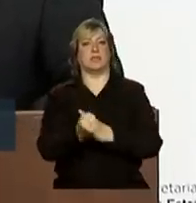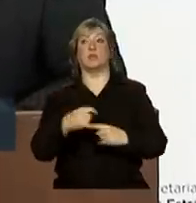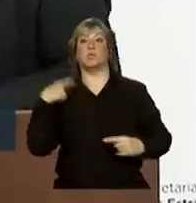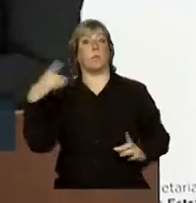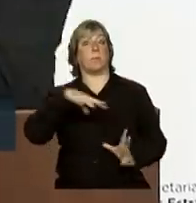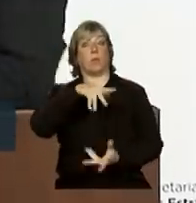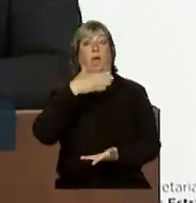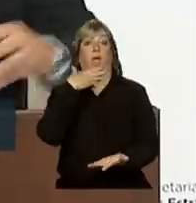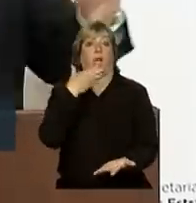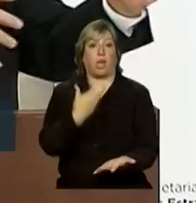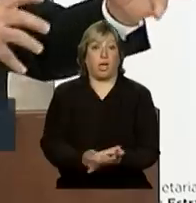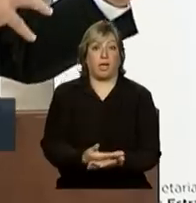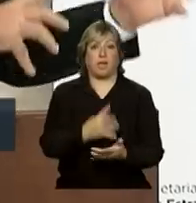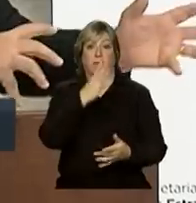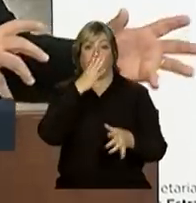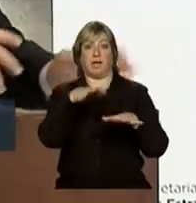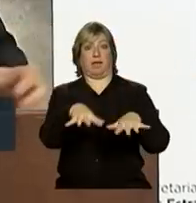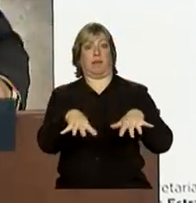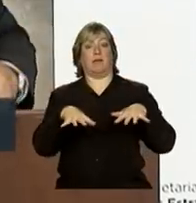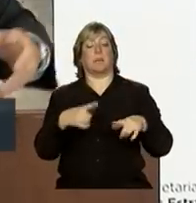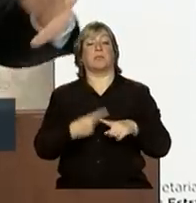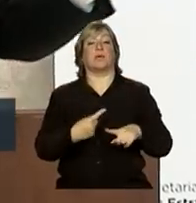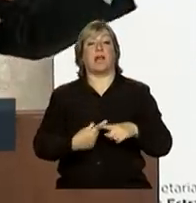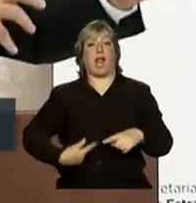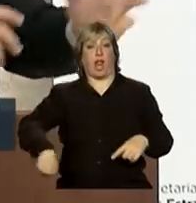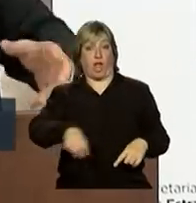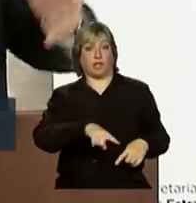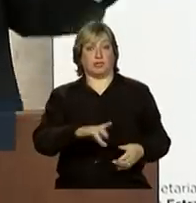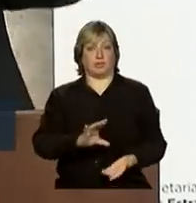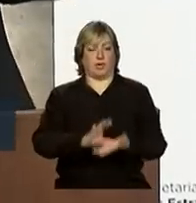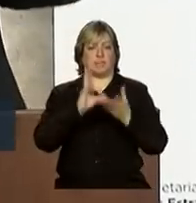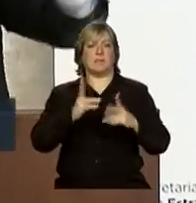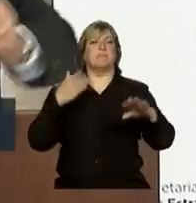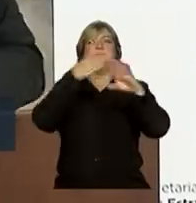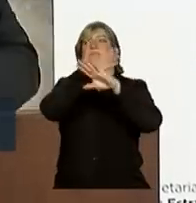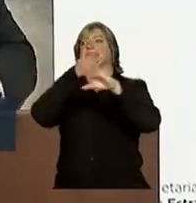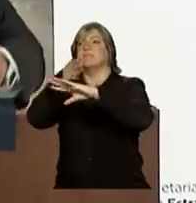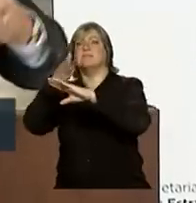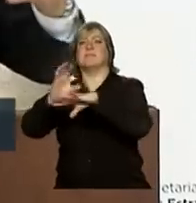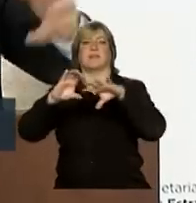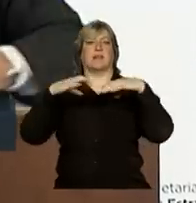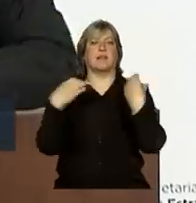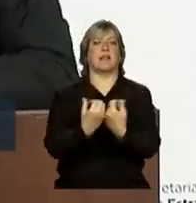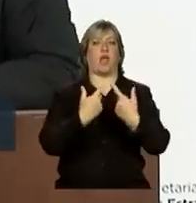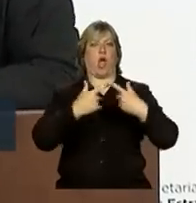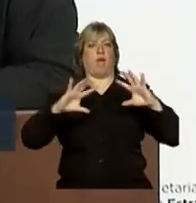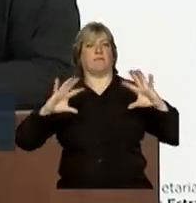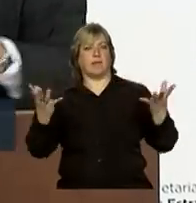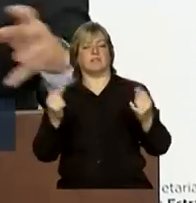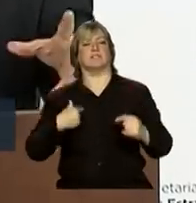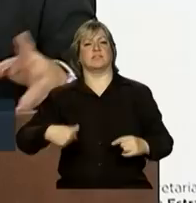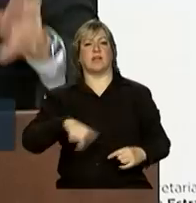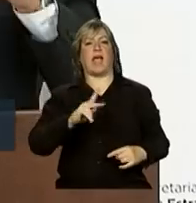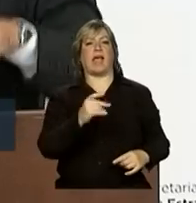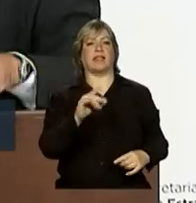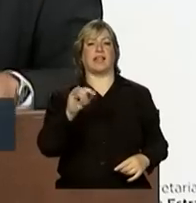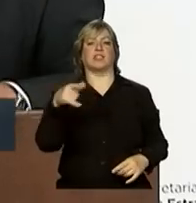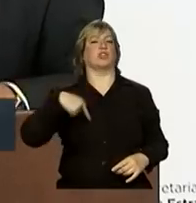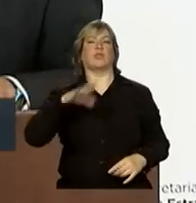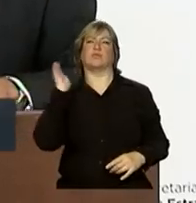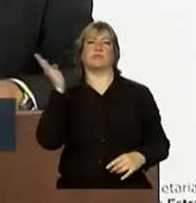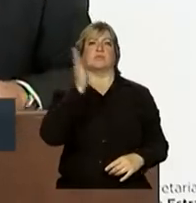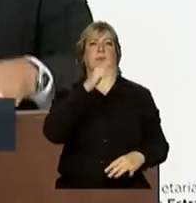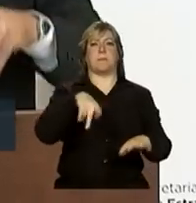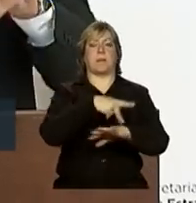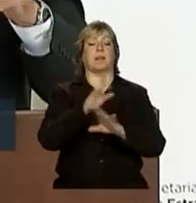o mundo. Todas as vezes que nós, os conselheiros, participamos de eventos, estou vendo o Haddad ali, juntos, já tivemos em vários países, pelo